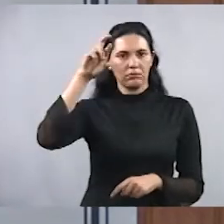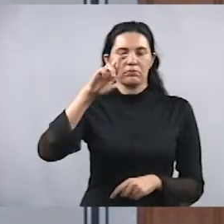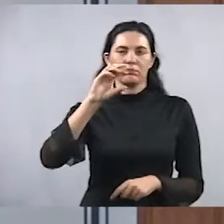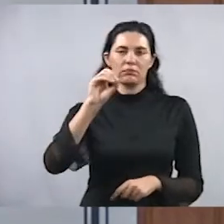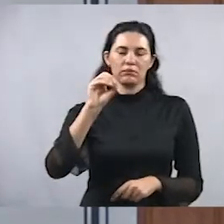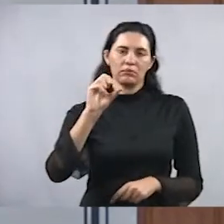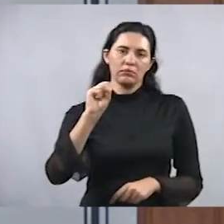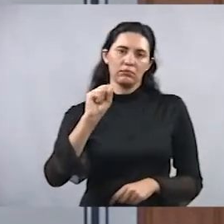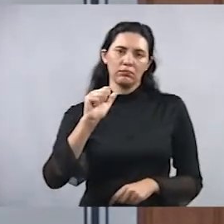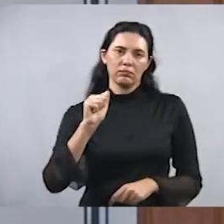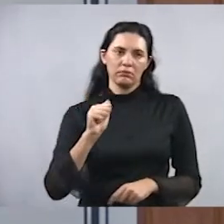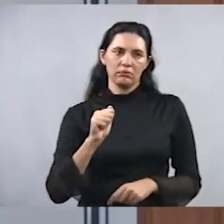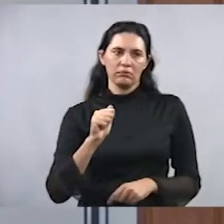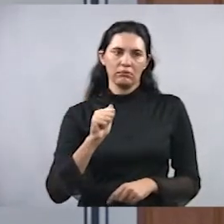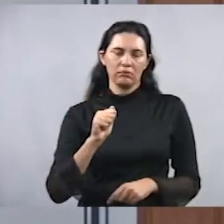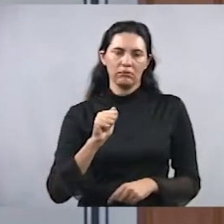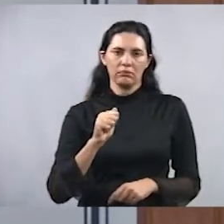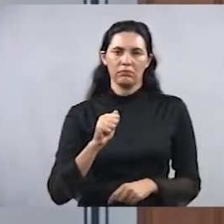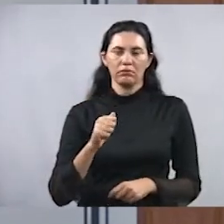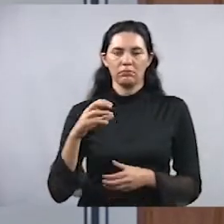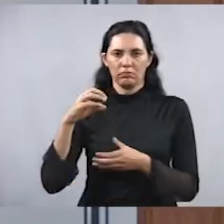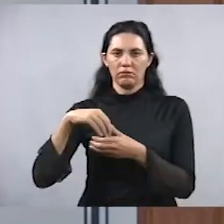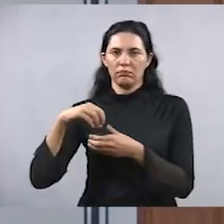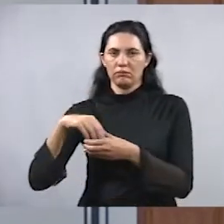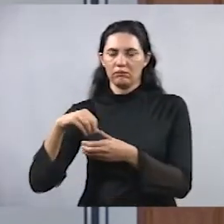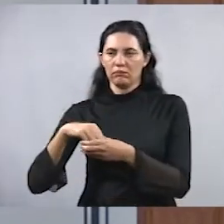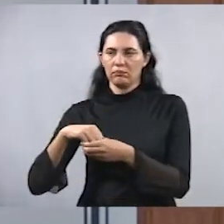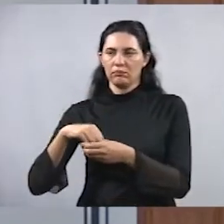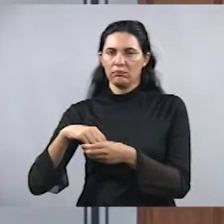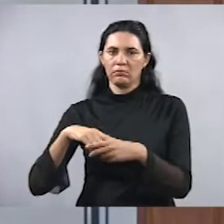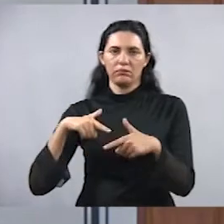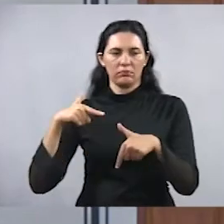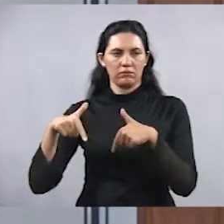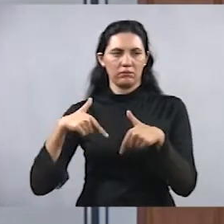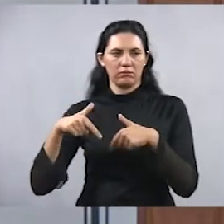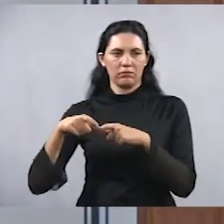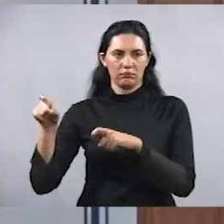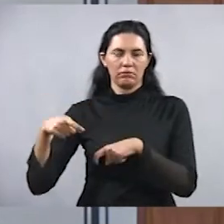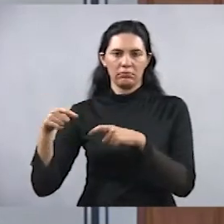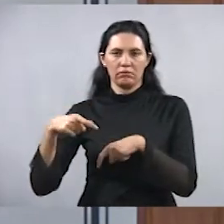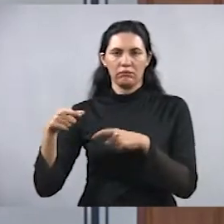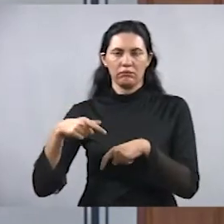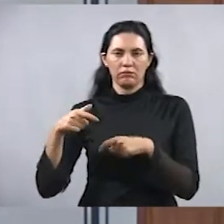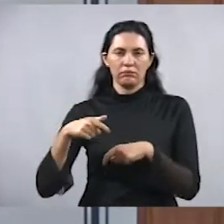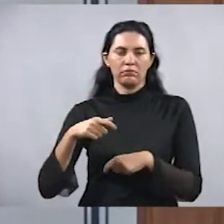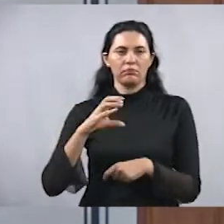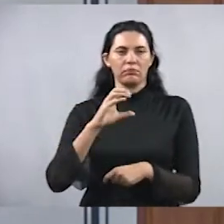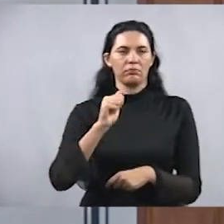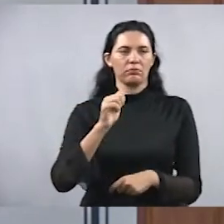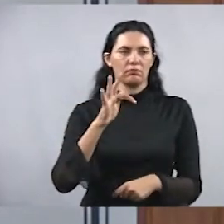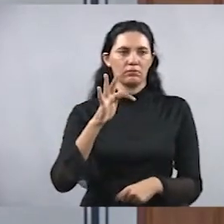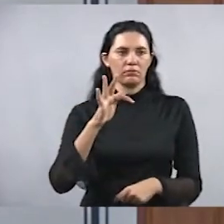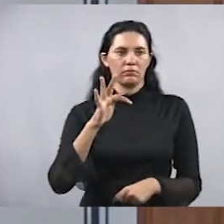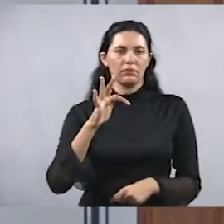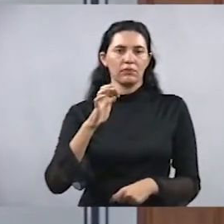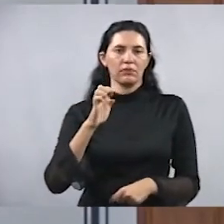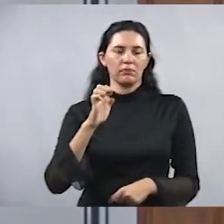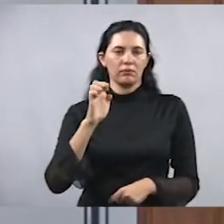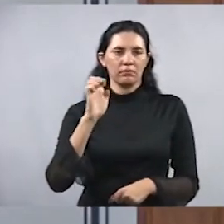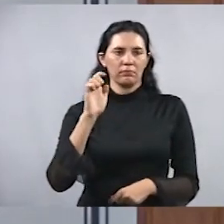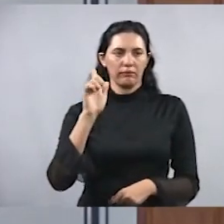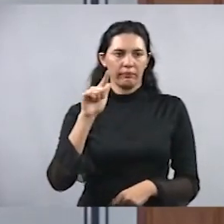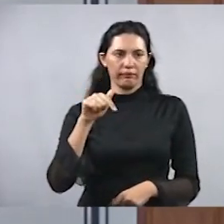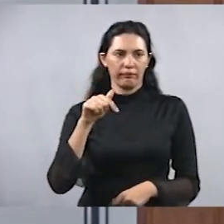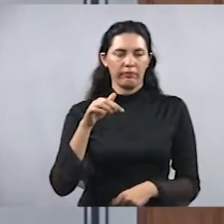e implantador da atividade cafeeira aqui em Marília, pela qualidade dos nossos solos, com clima